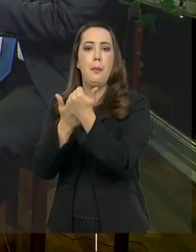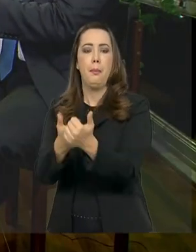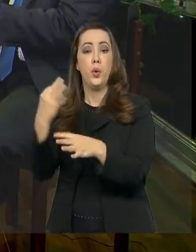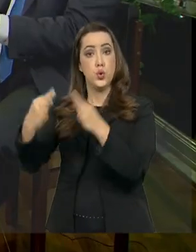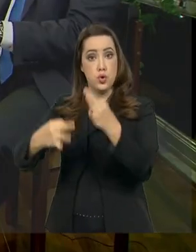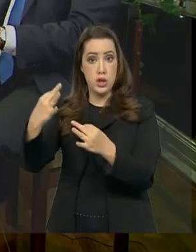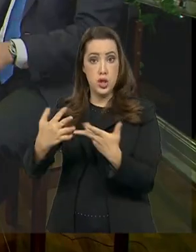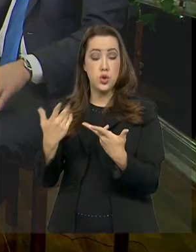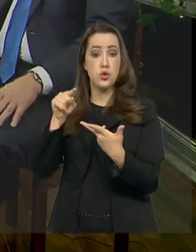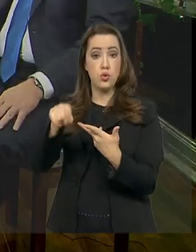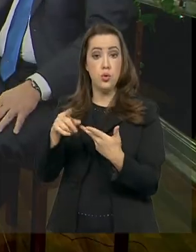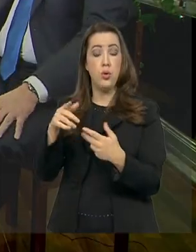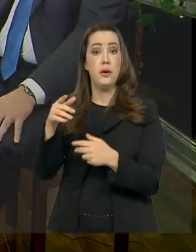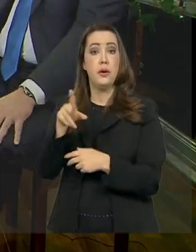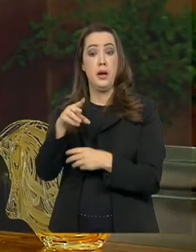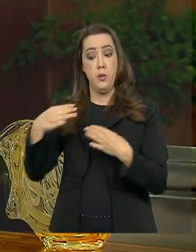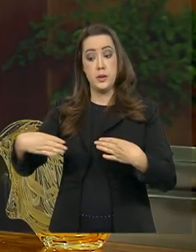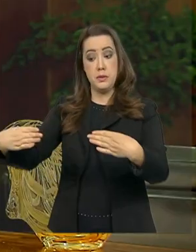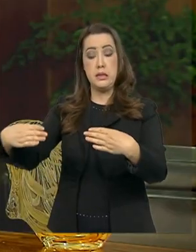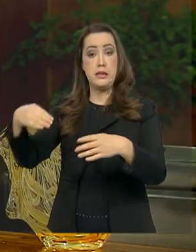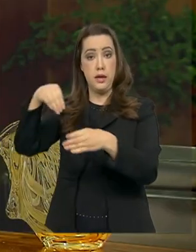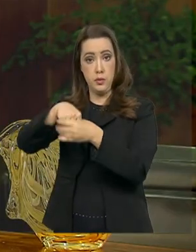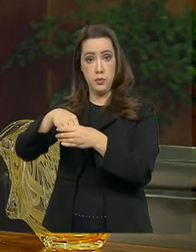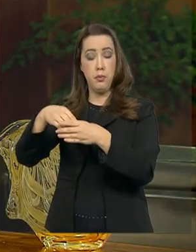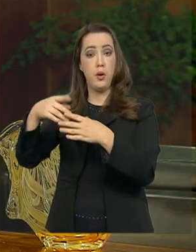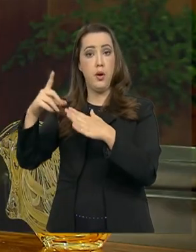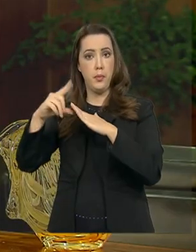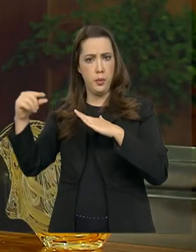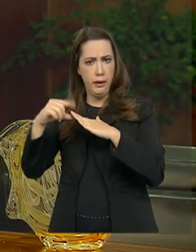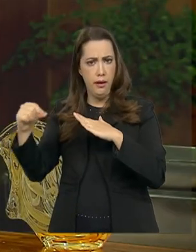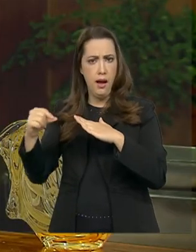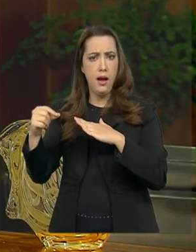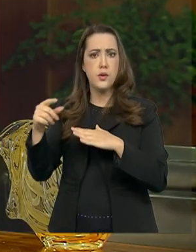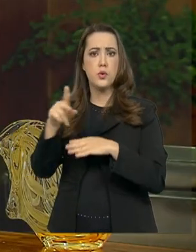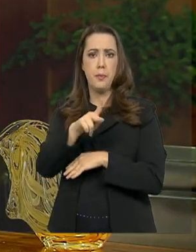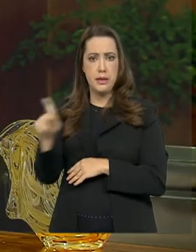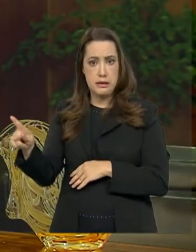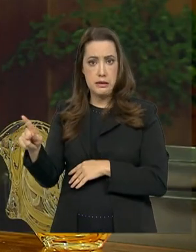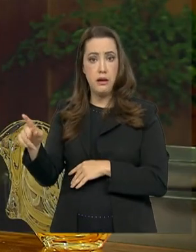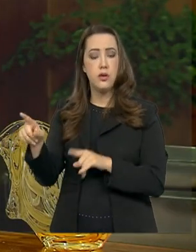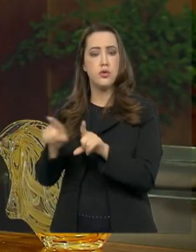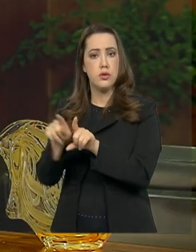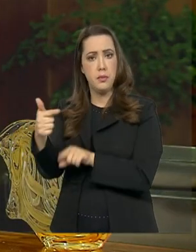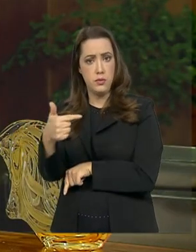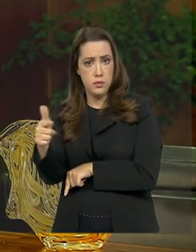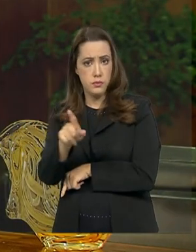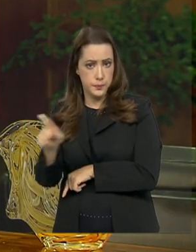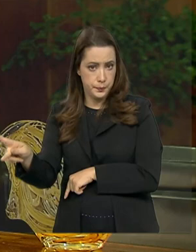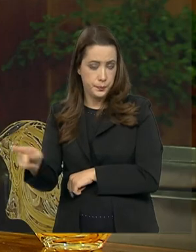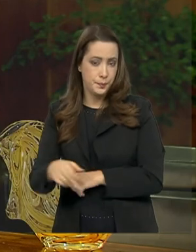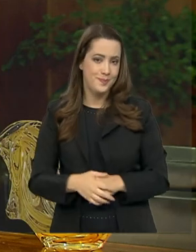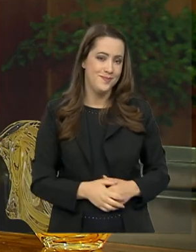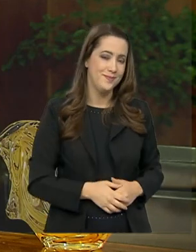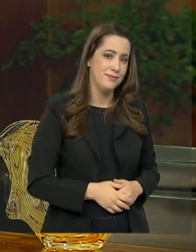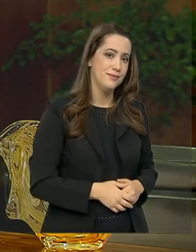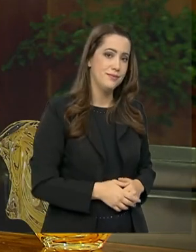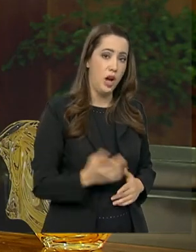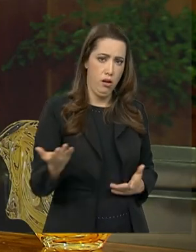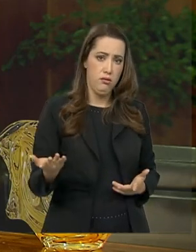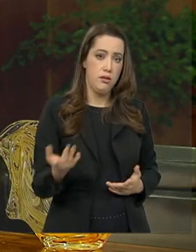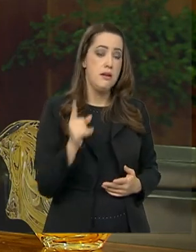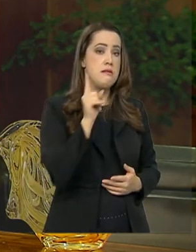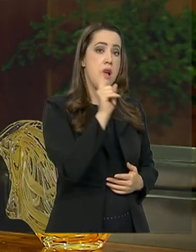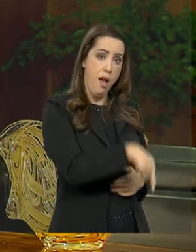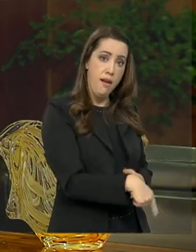República e à vice-presidência, é isso? Perfeito. A subchefia para assuntos jurídicos da Secretaria-Geral, ela atende, em termos de